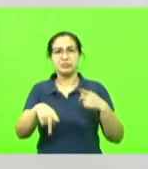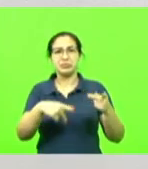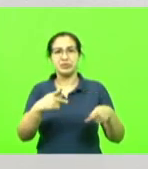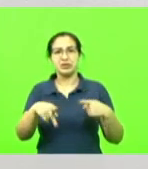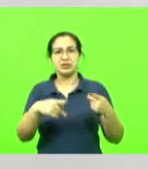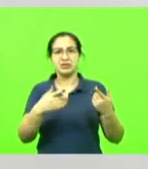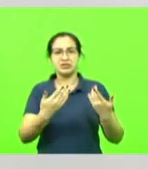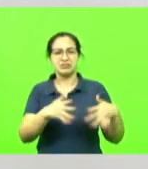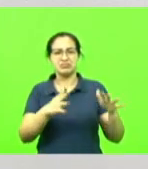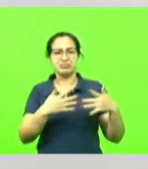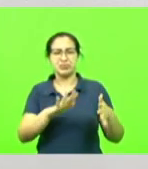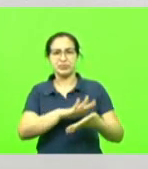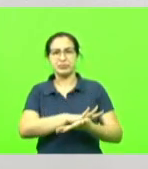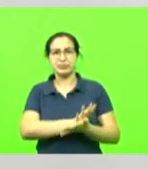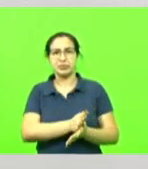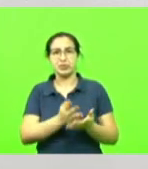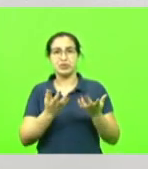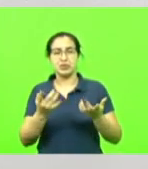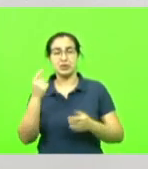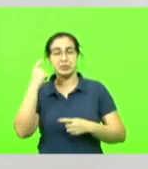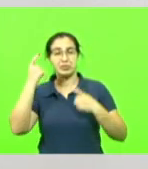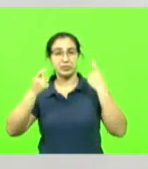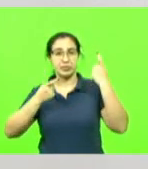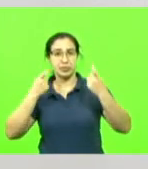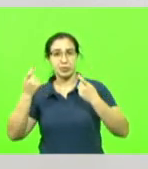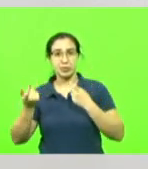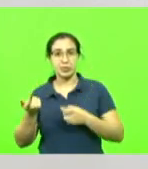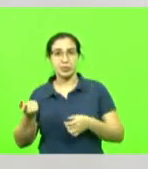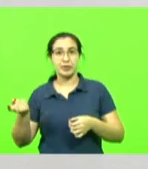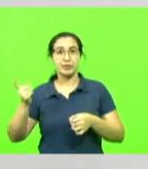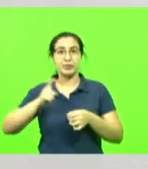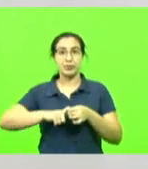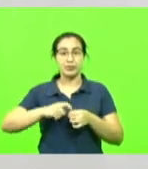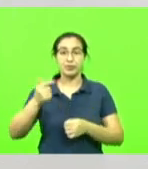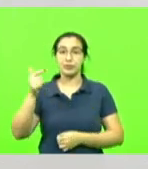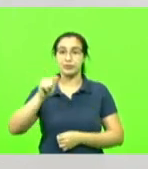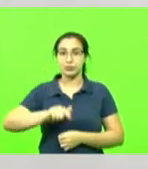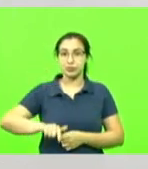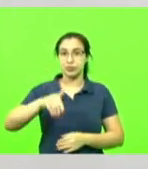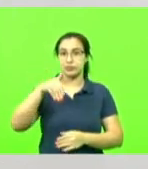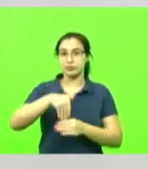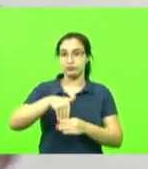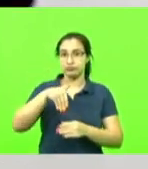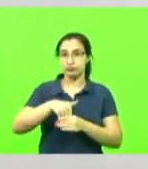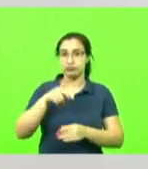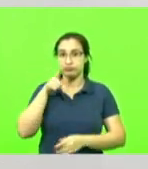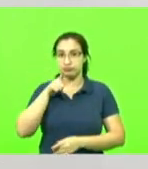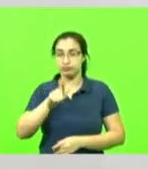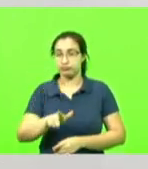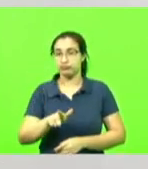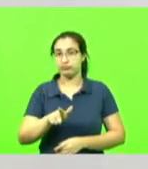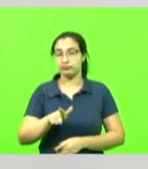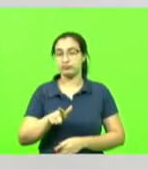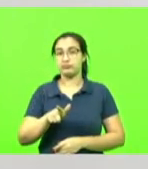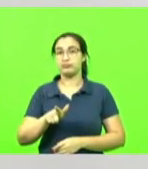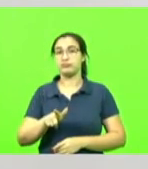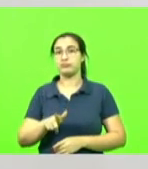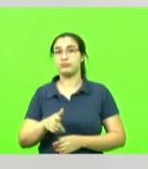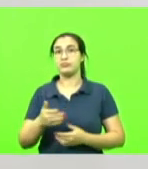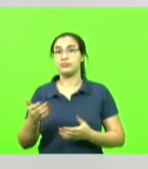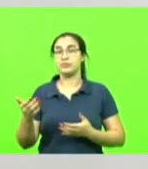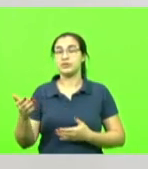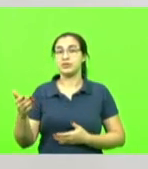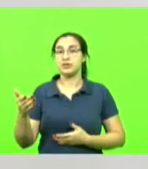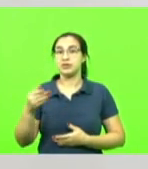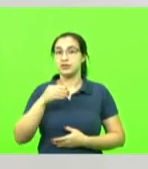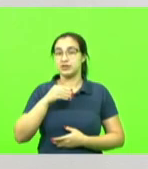eu quero, estou preocupado com a minha reeleição, eu quero pegar 15 prefeitos, botar dentro do braço, levar para a agronômica e receber 115 milhões da minha região,